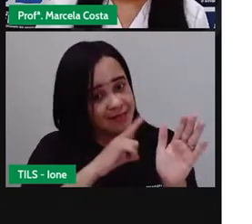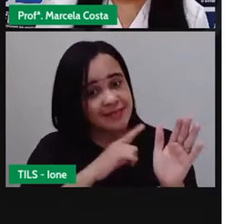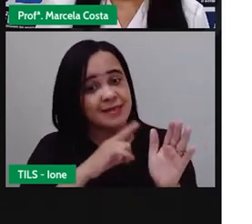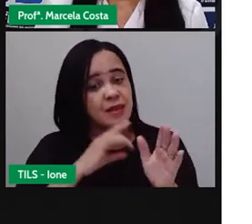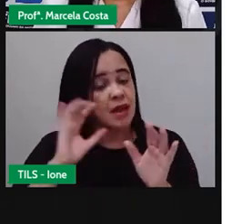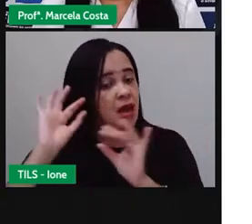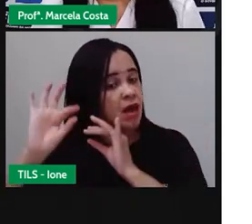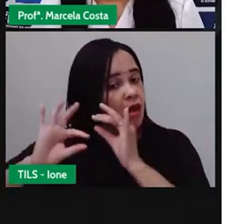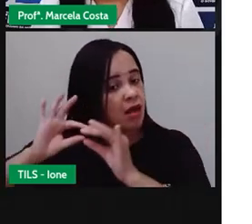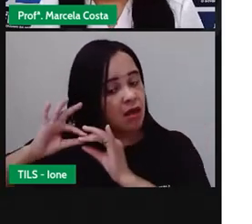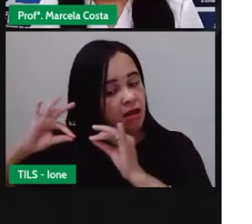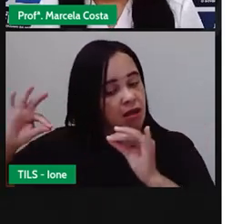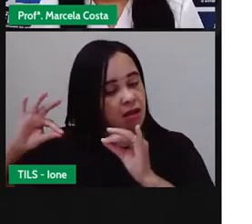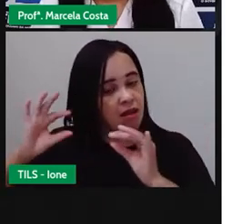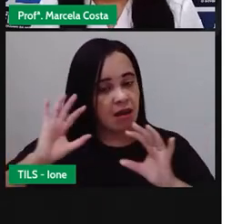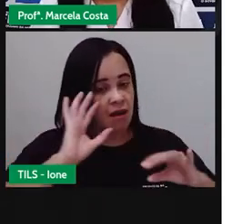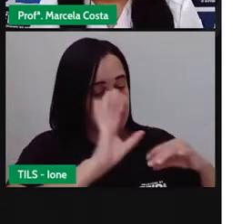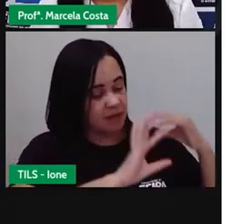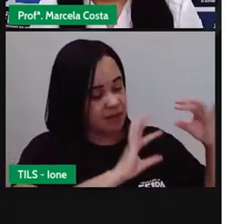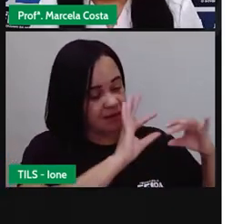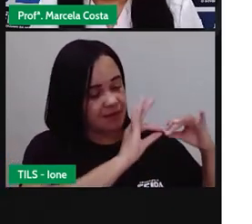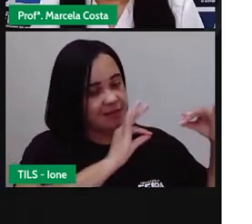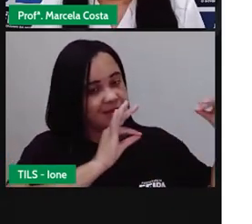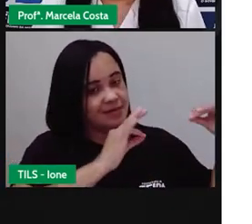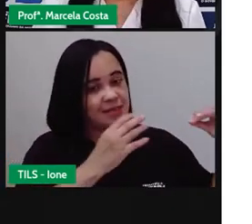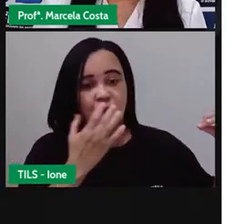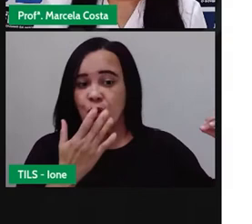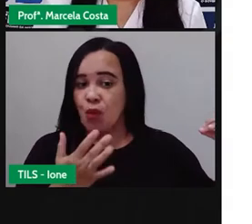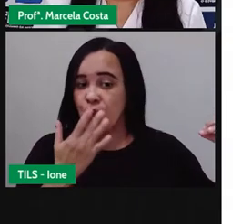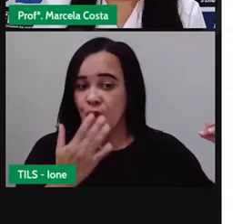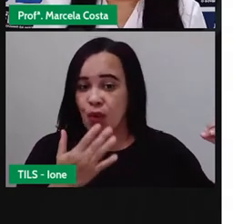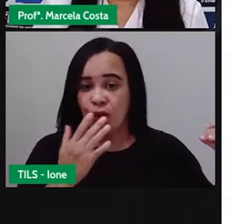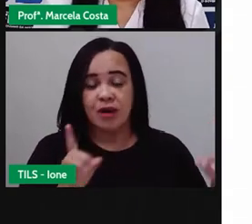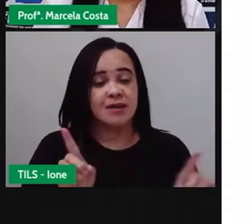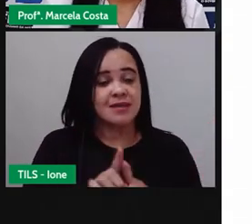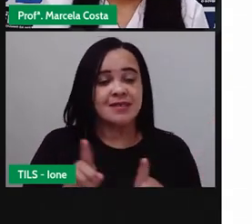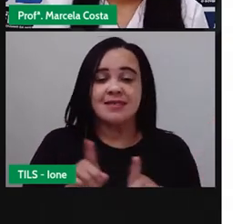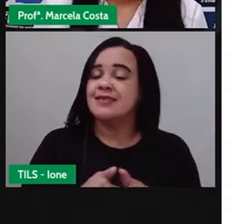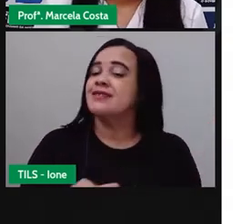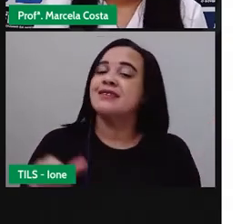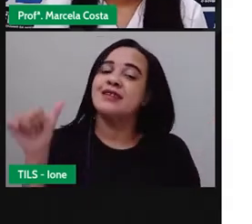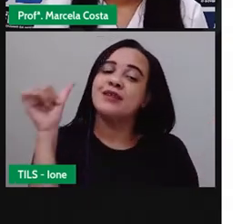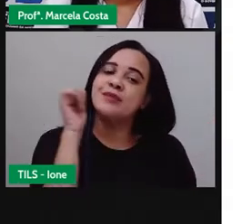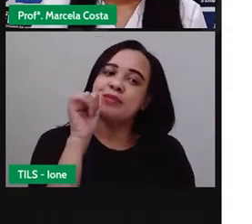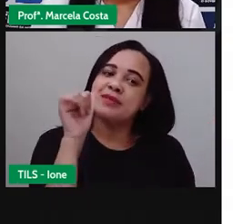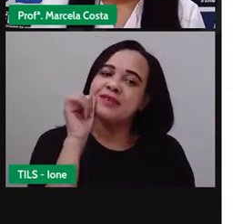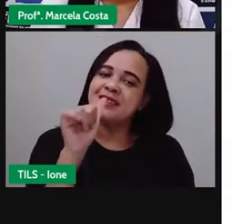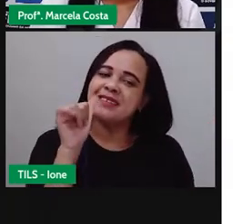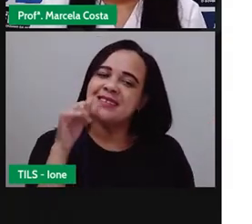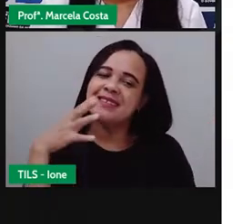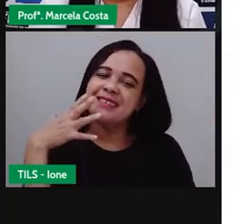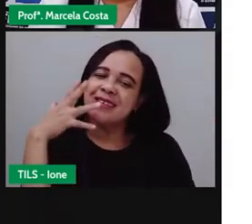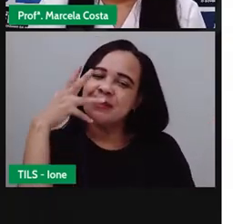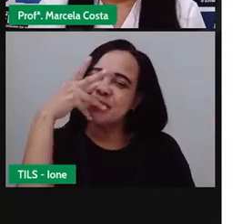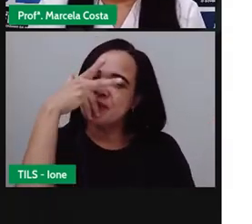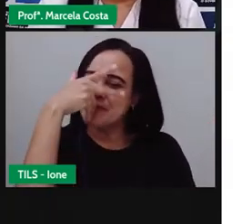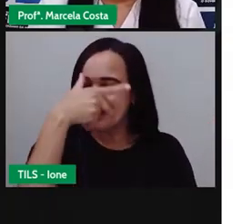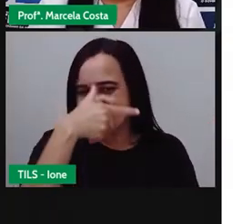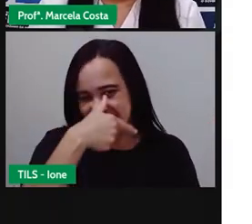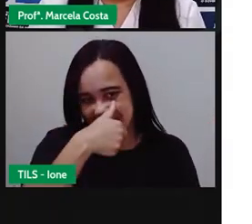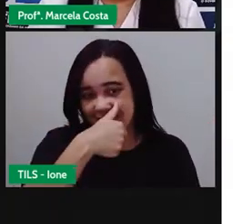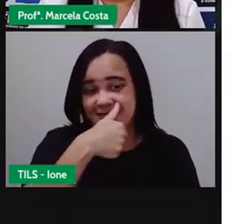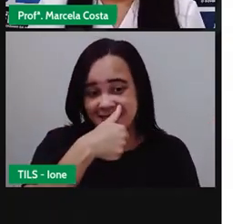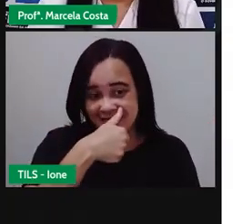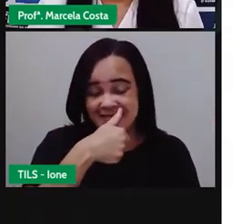laço que é feito de fita e uma menina que é bonita. Então, a palavra